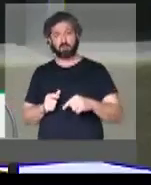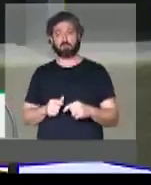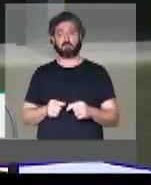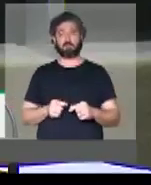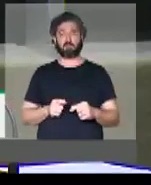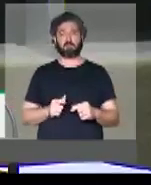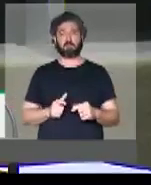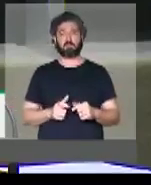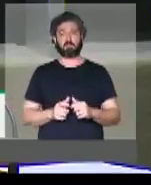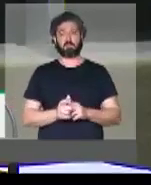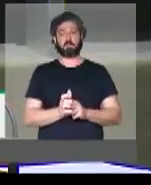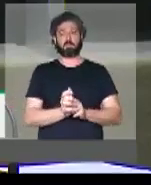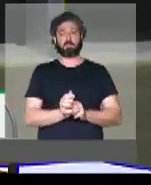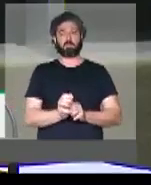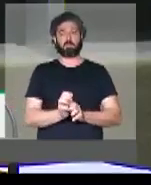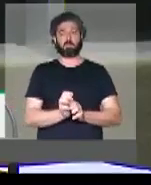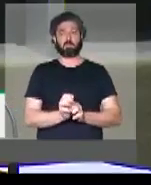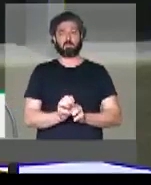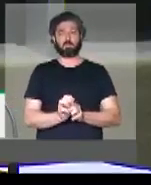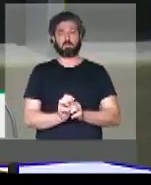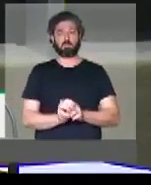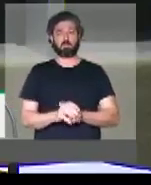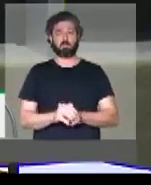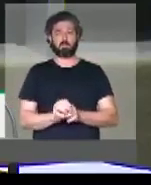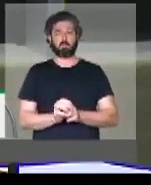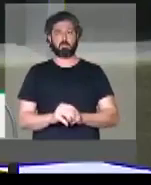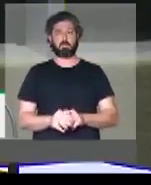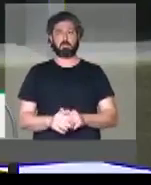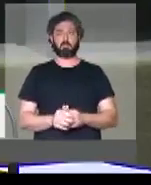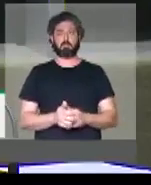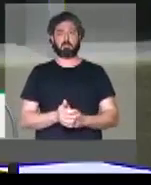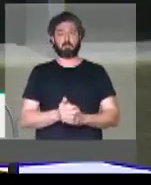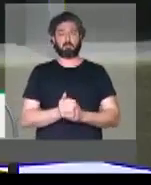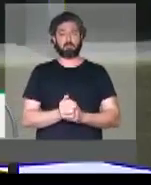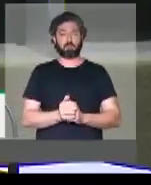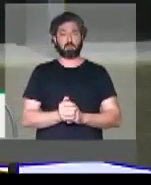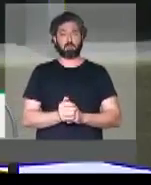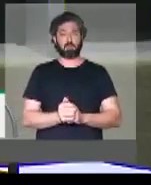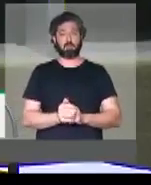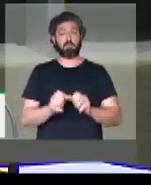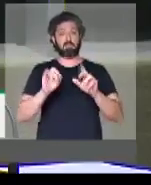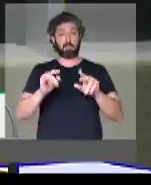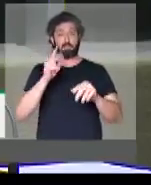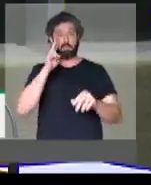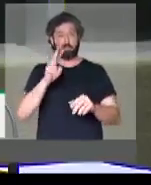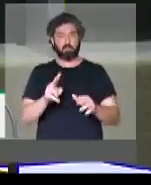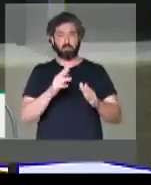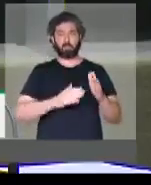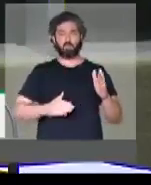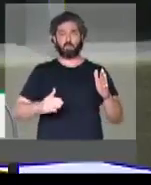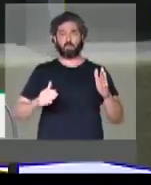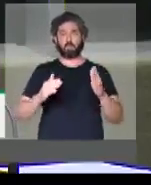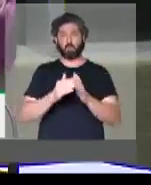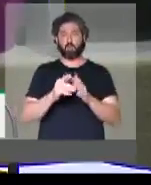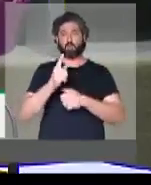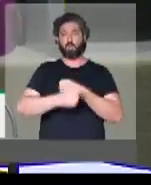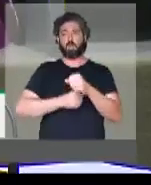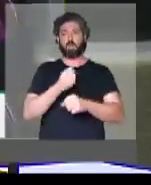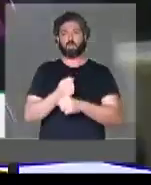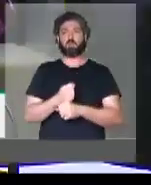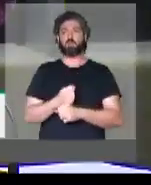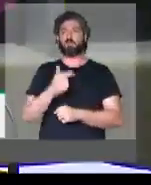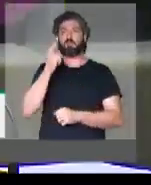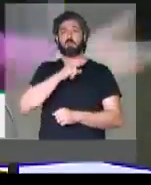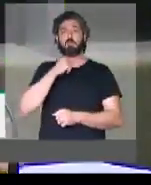de aposentadoria especial. Se nós fizermos o conjunto do ano, não